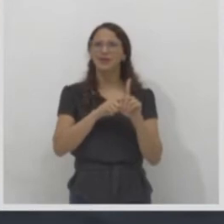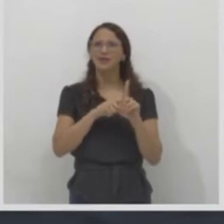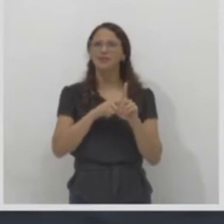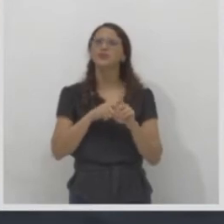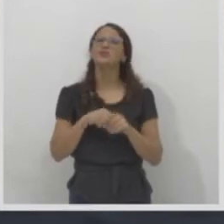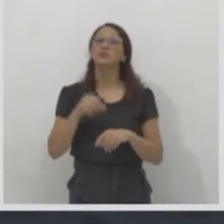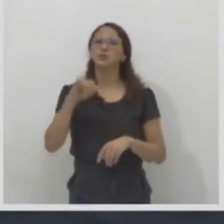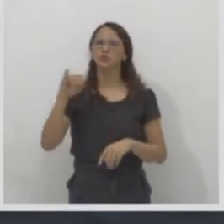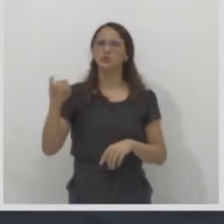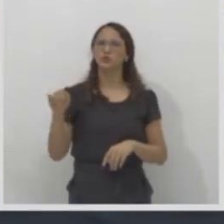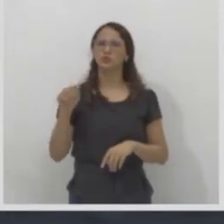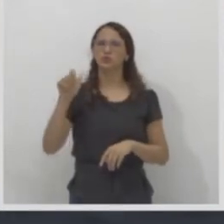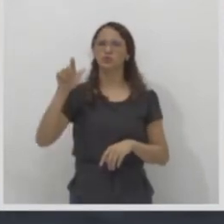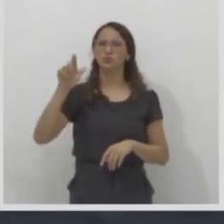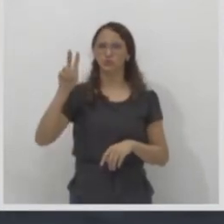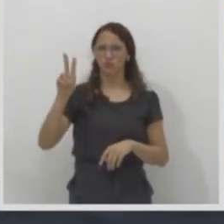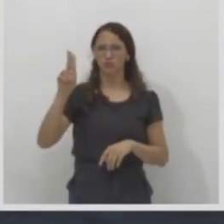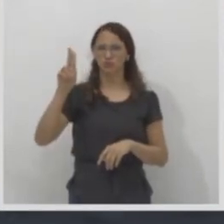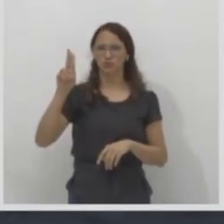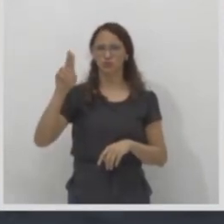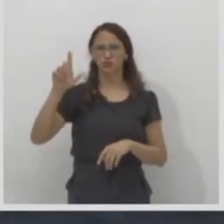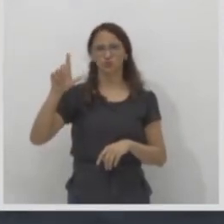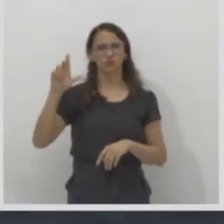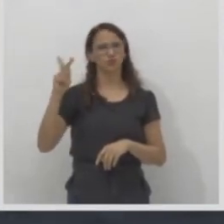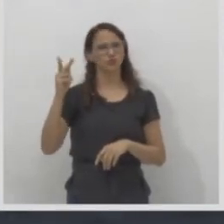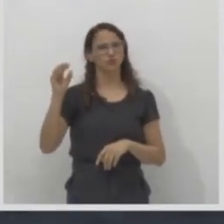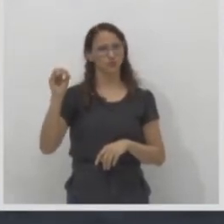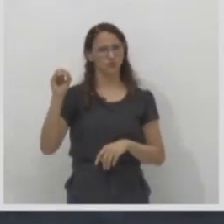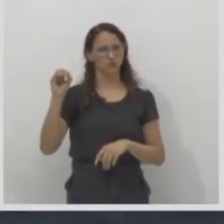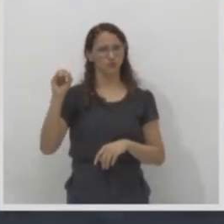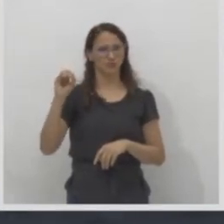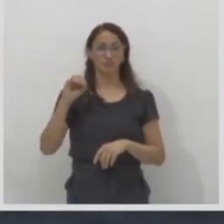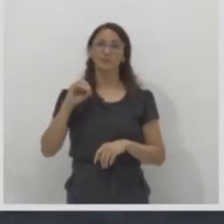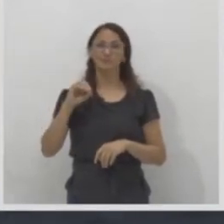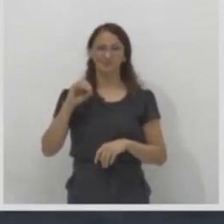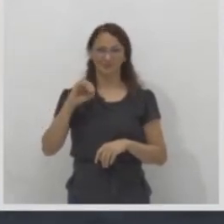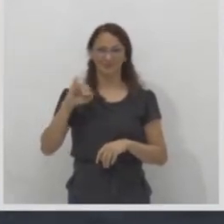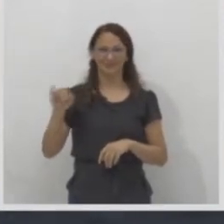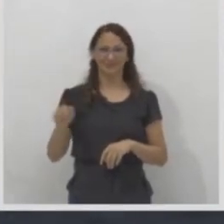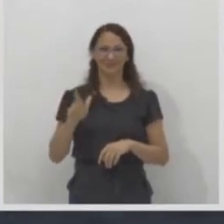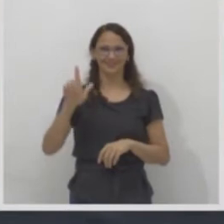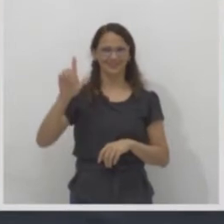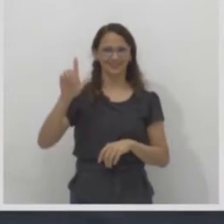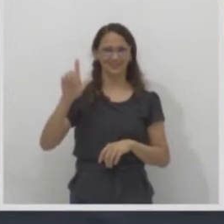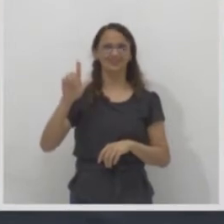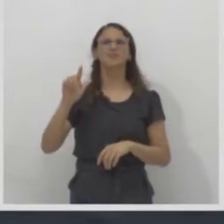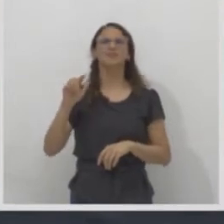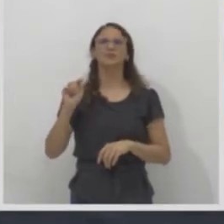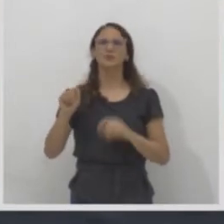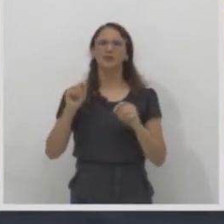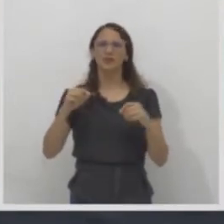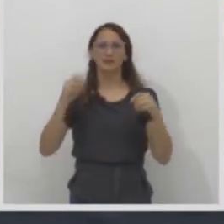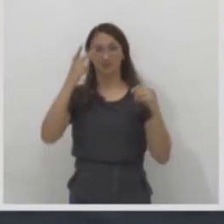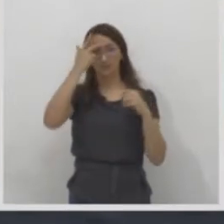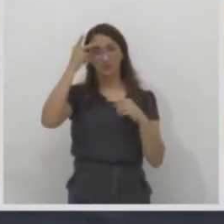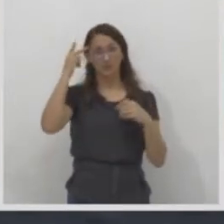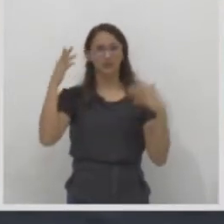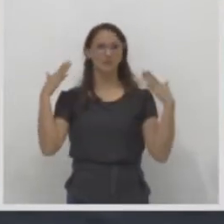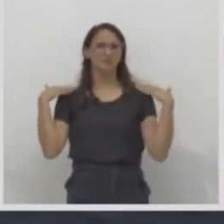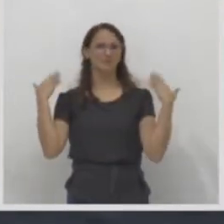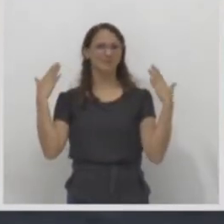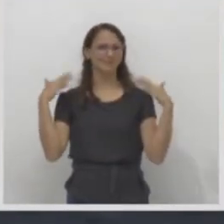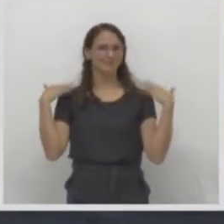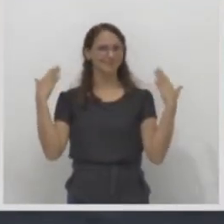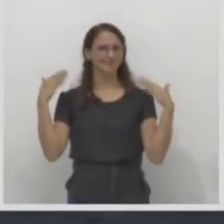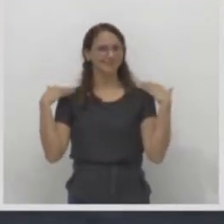brasileiras, as pessoas migrarem. Motivo lazer. Essa é uma migração também temporária.